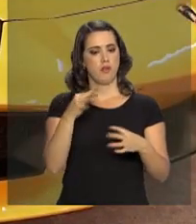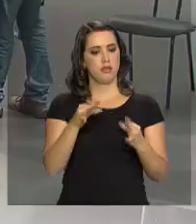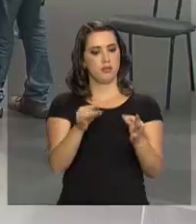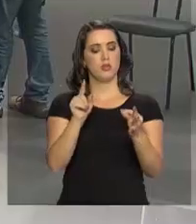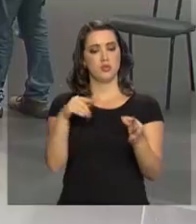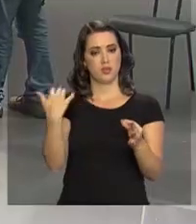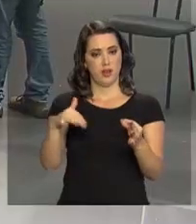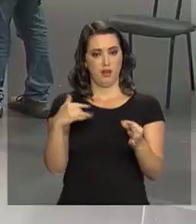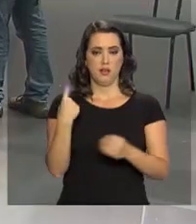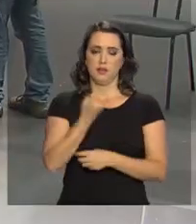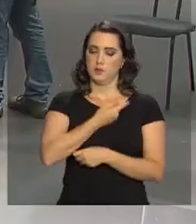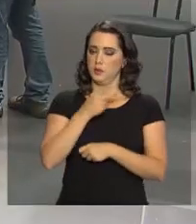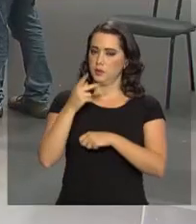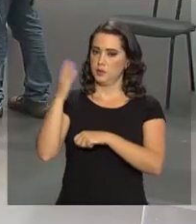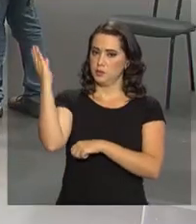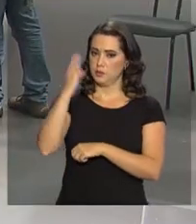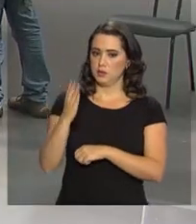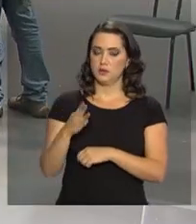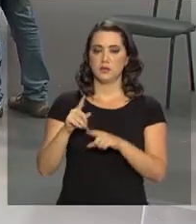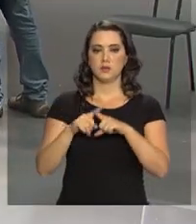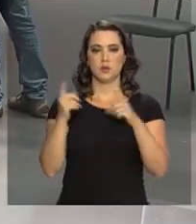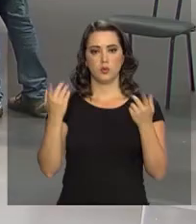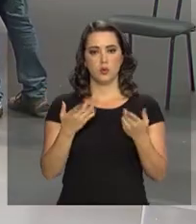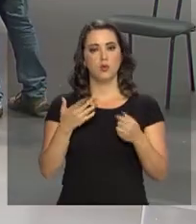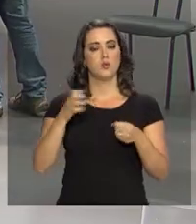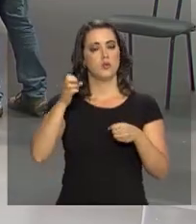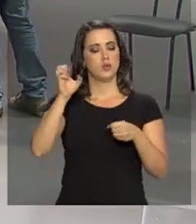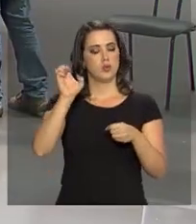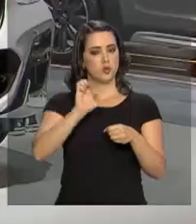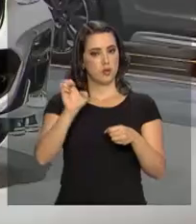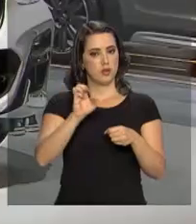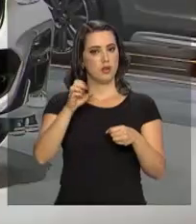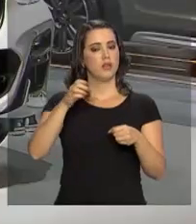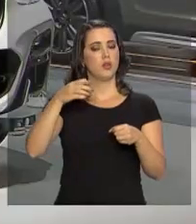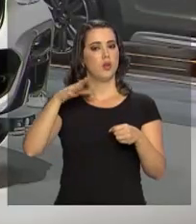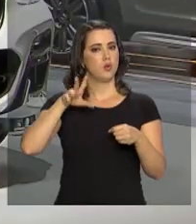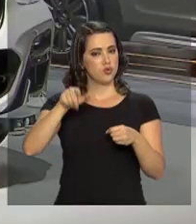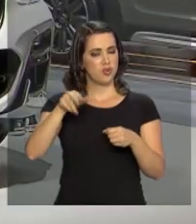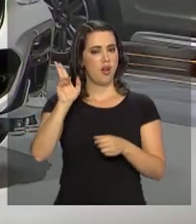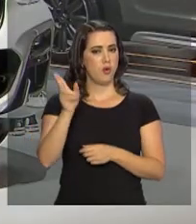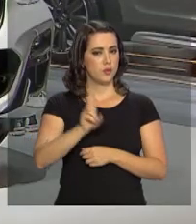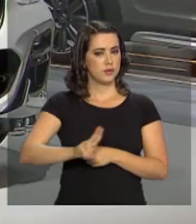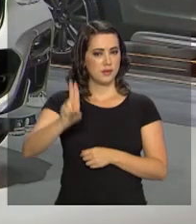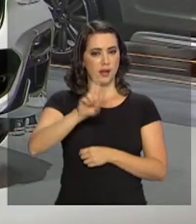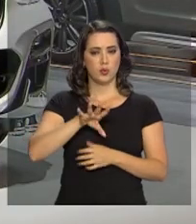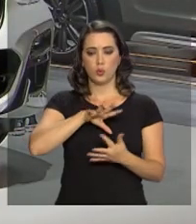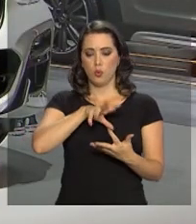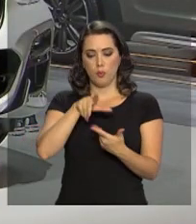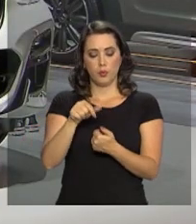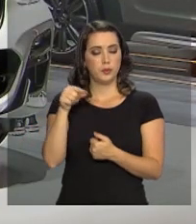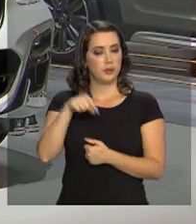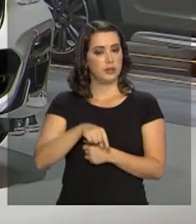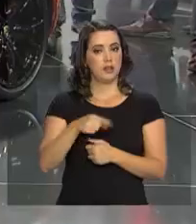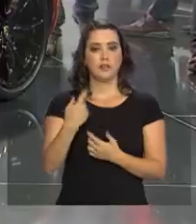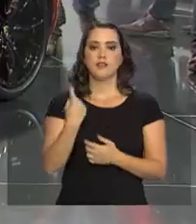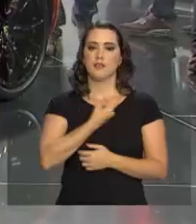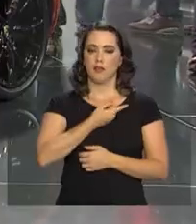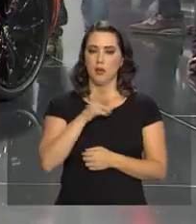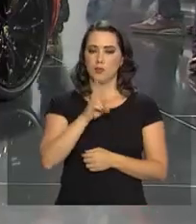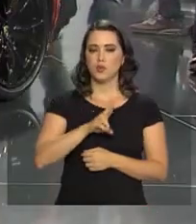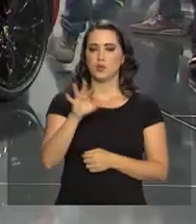brasileiros, que hoje o etanol já é misturado em combustível no mundo inteiro. E aqui a gente tem a tecnologia flex